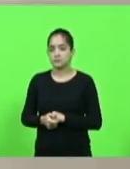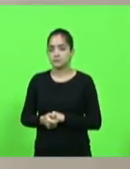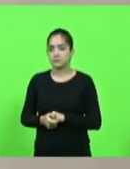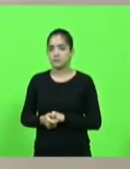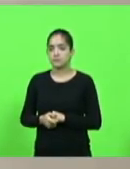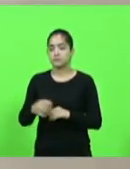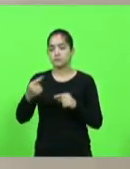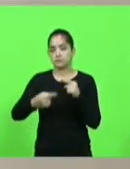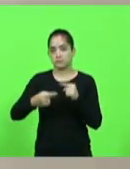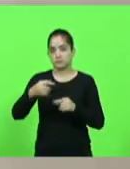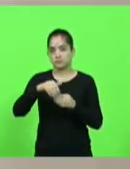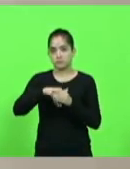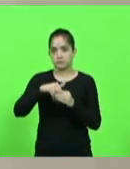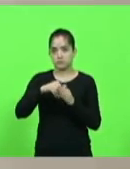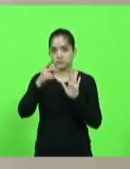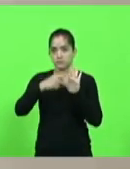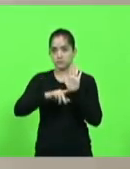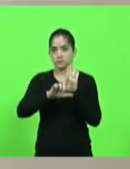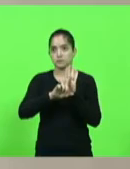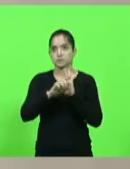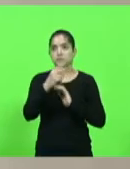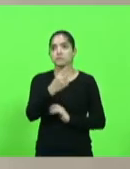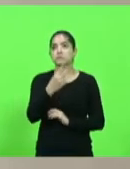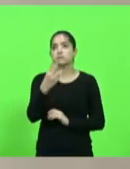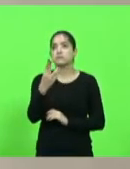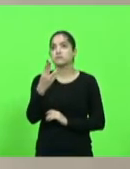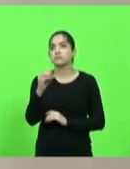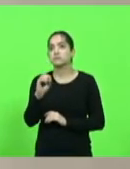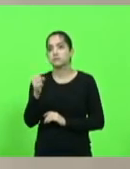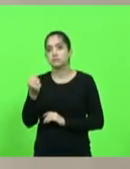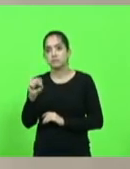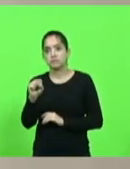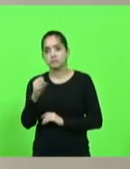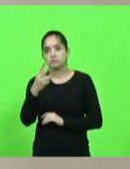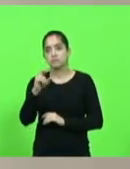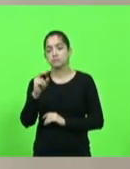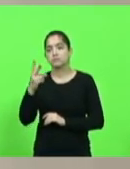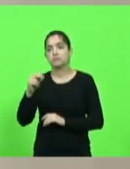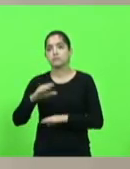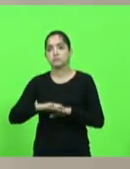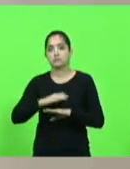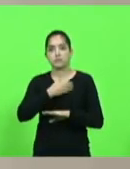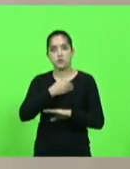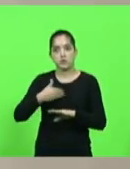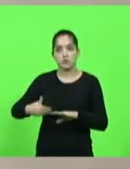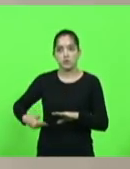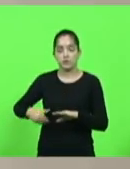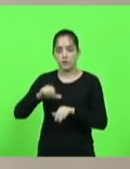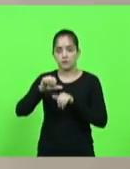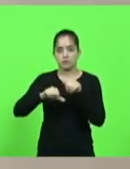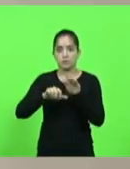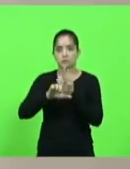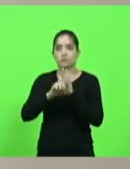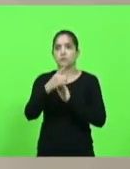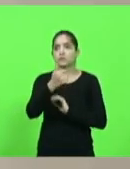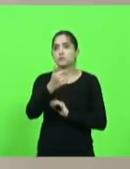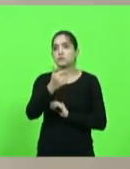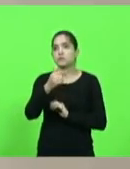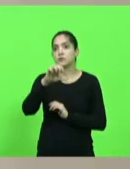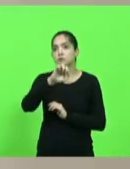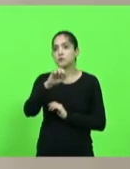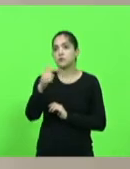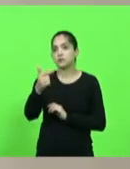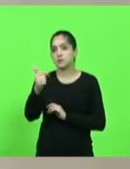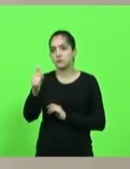Discussão e votação em turno único do projeto de lei 238.0, 2020, autor, governo do Estado, altera a lei 12.911 de 2004,